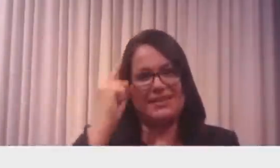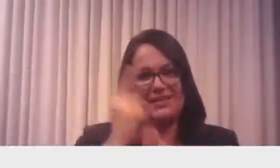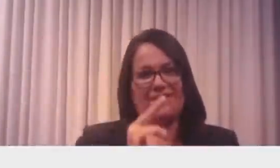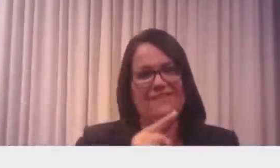vem, se Deus quiser.